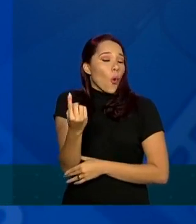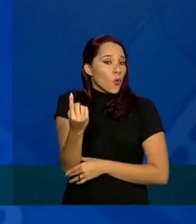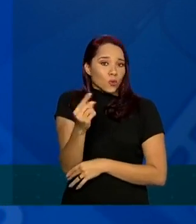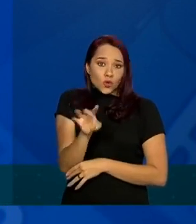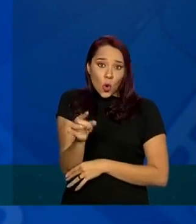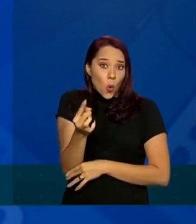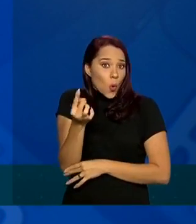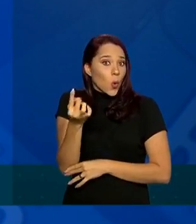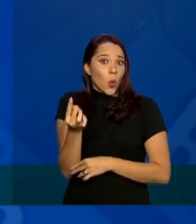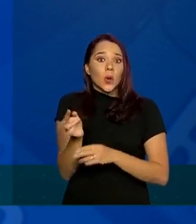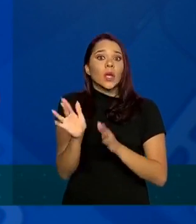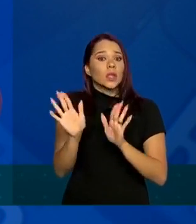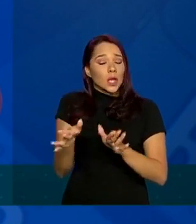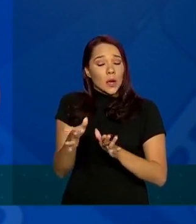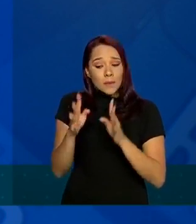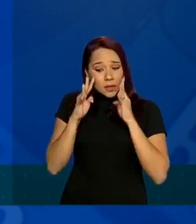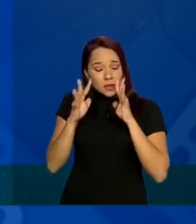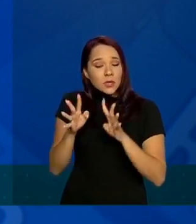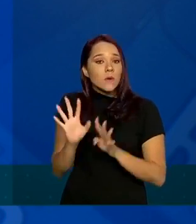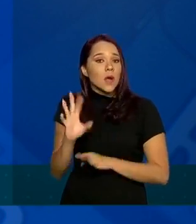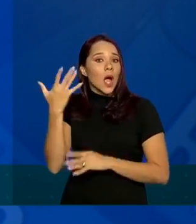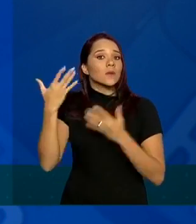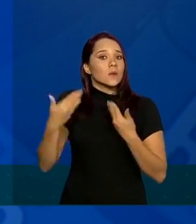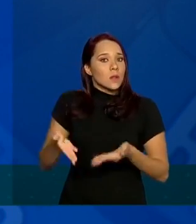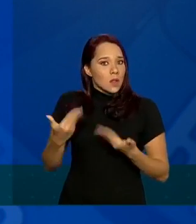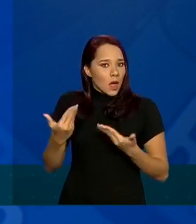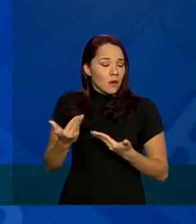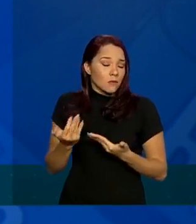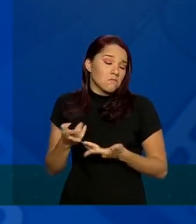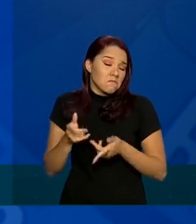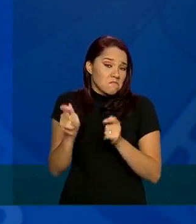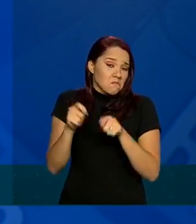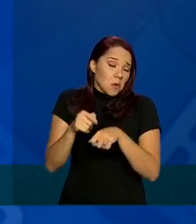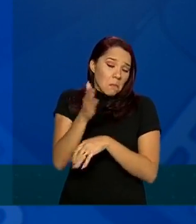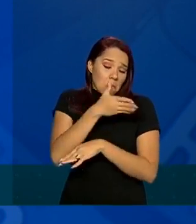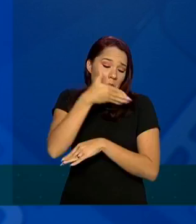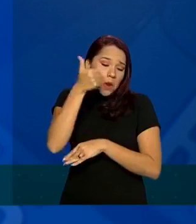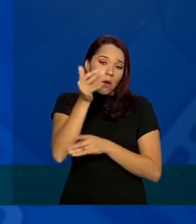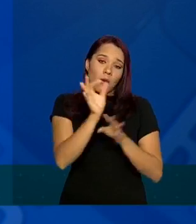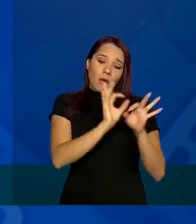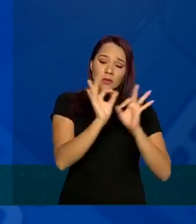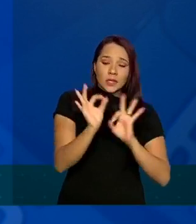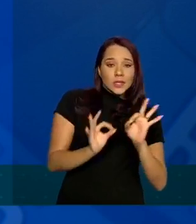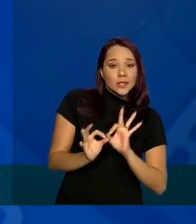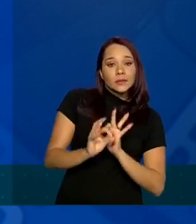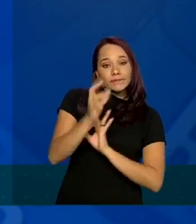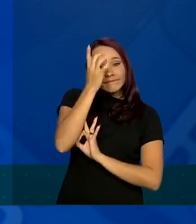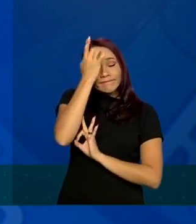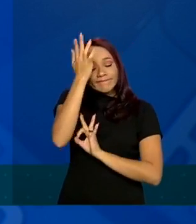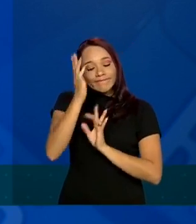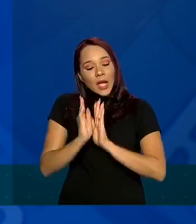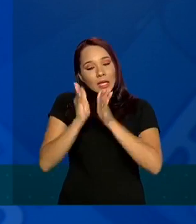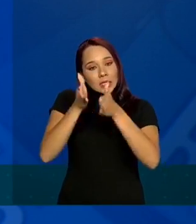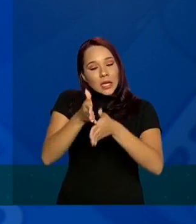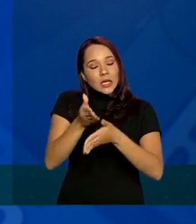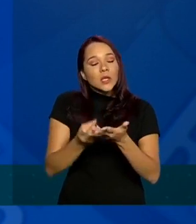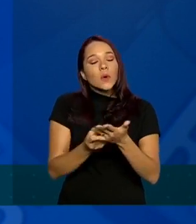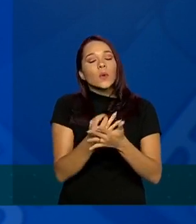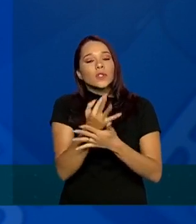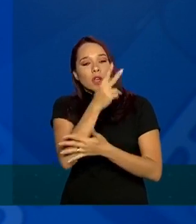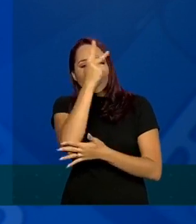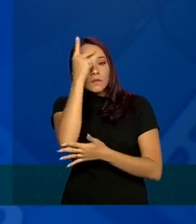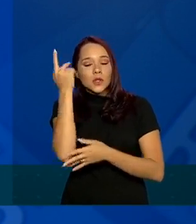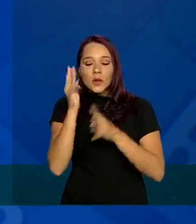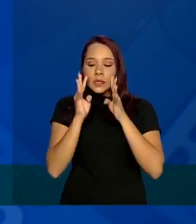que podem atender os casos leves nos municípios é uma possibilidade de uma melhor organização para facilitar o acesso e o fluxo de